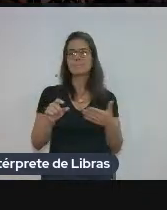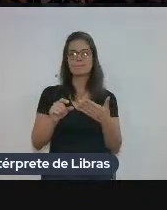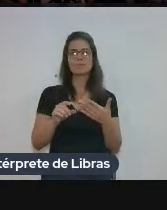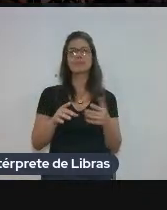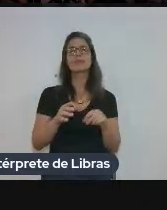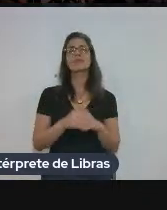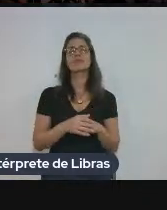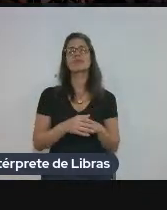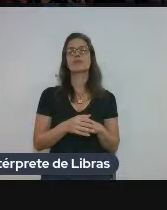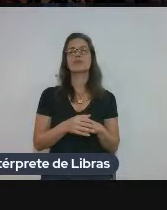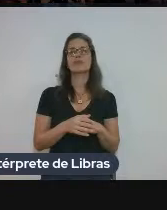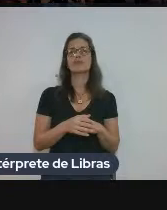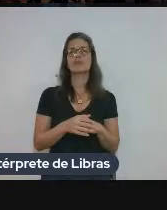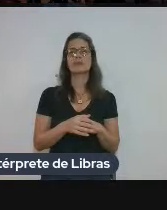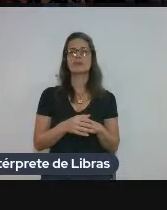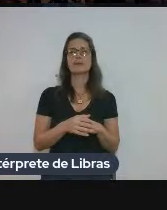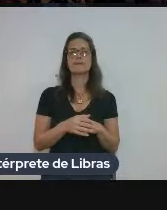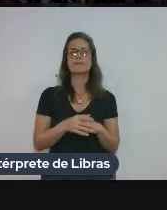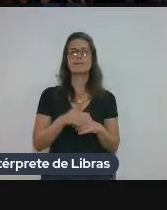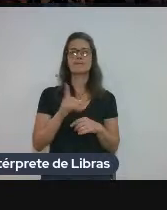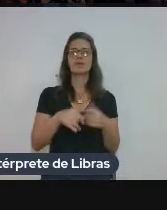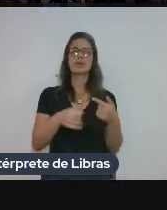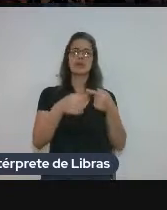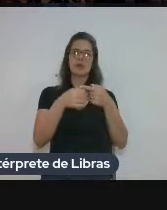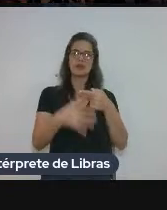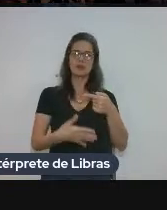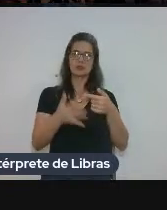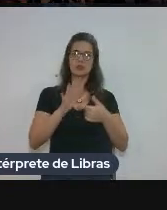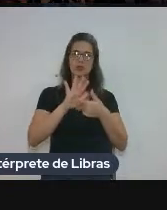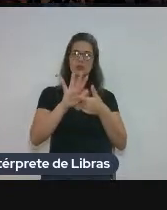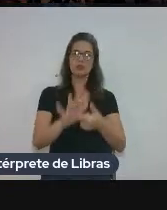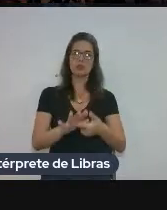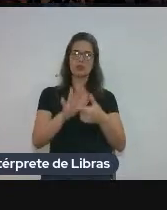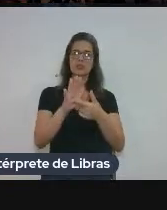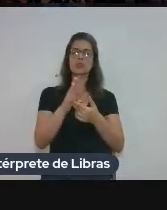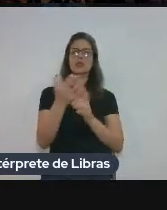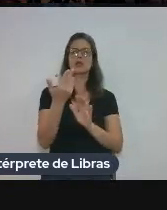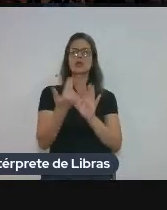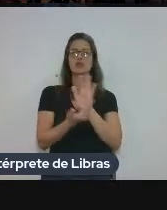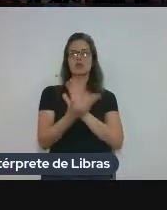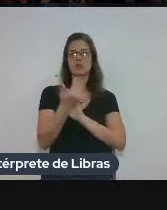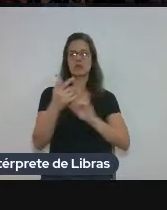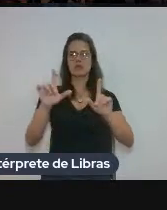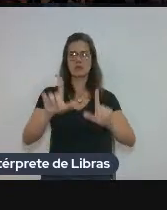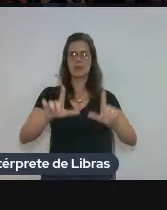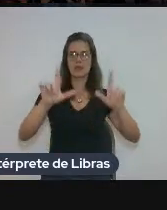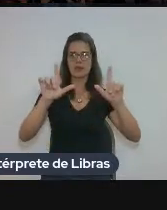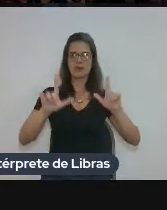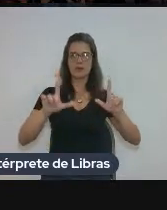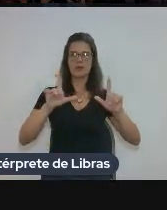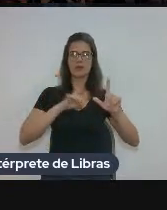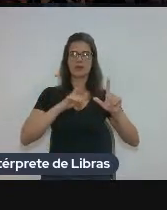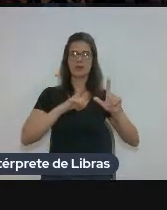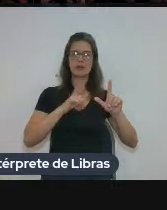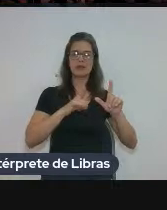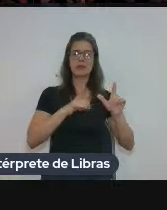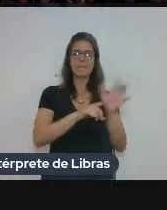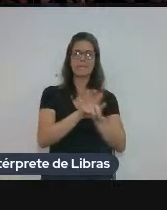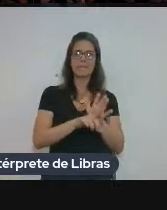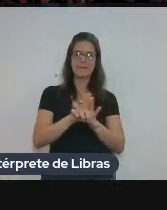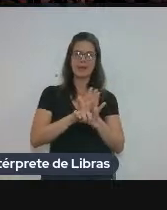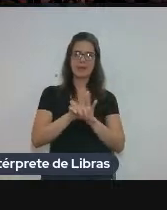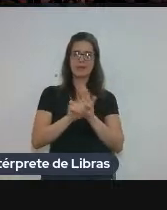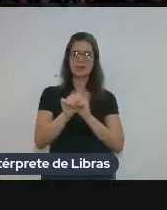ir para lá. E ele é como mostra, mais ou menos, ali na imagem. Você tem a caixa de pesquisa e você